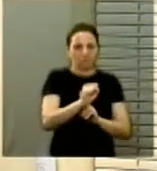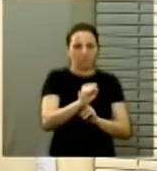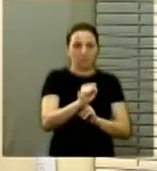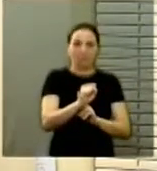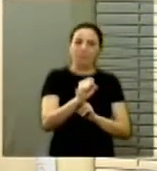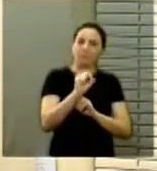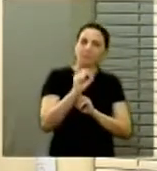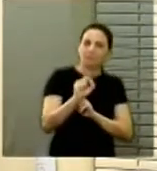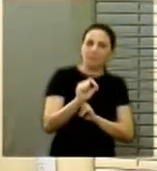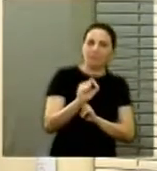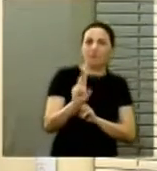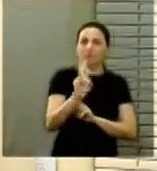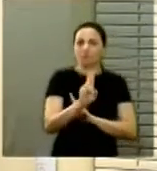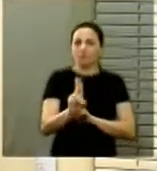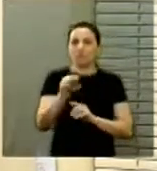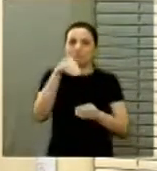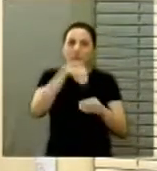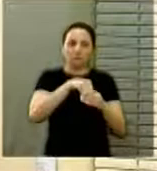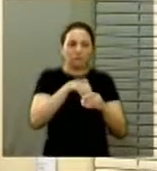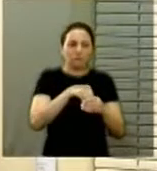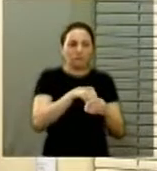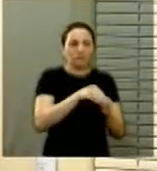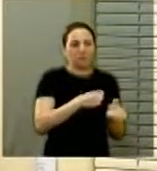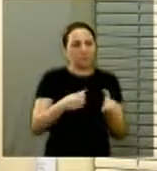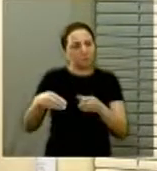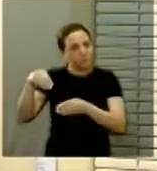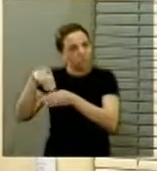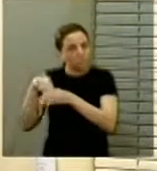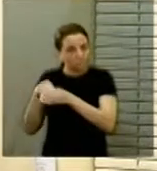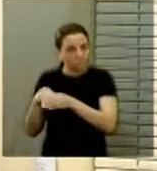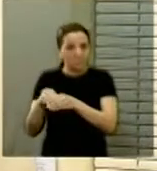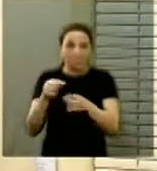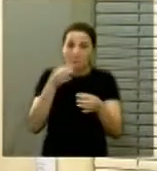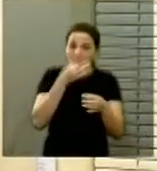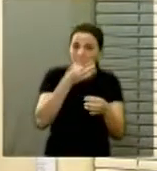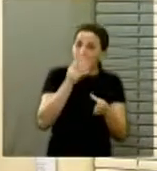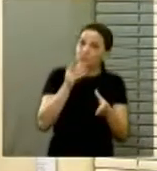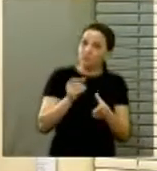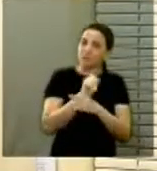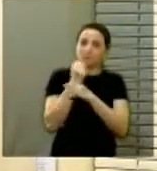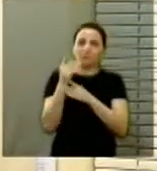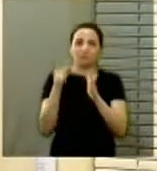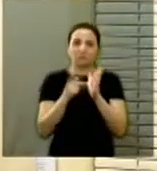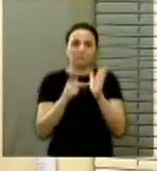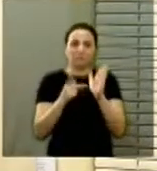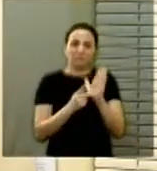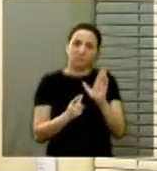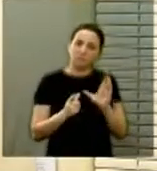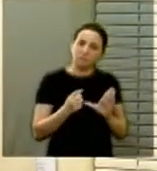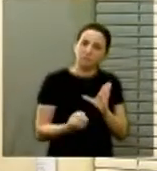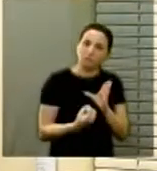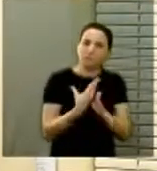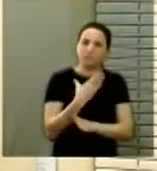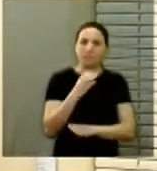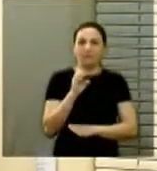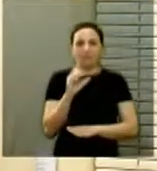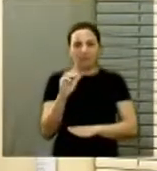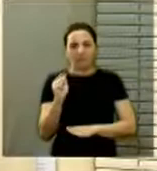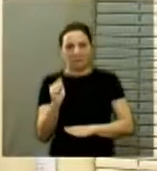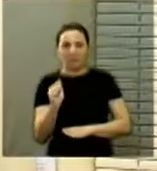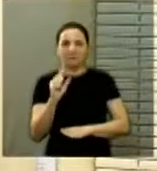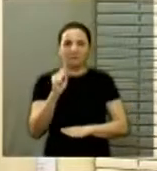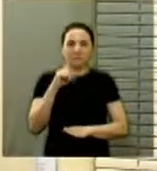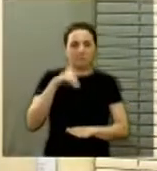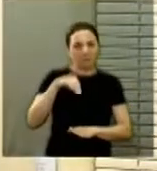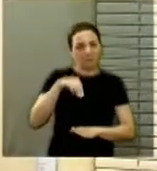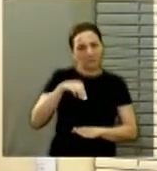palavras tão utilizadas por candidatos, propostas que garantissem efetivamente a implementação e aplicação do ECA e do SINASE